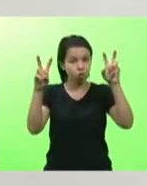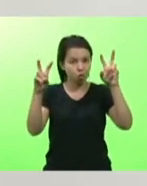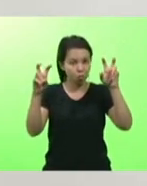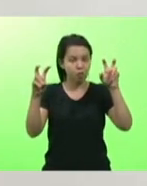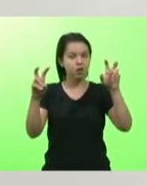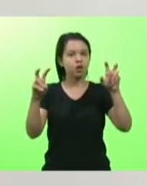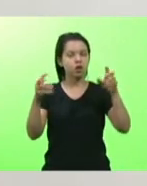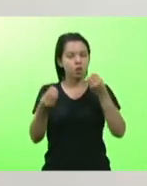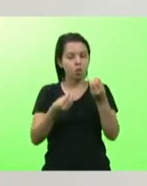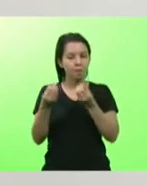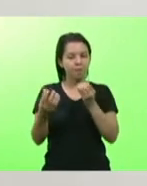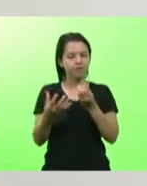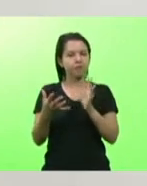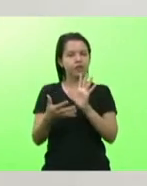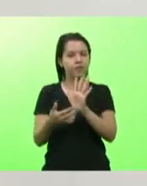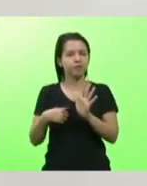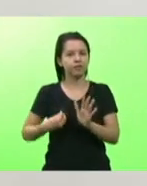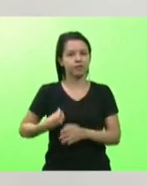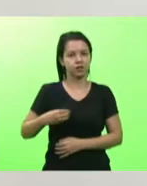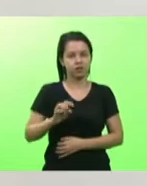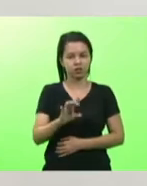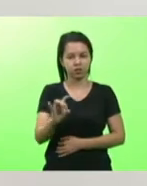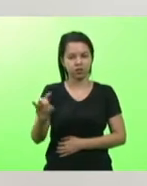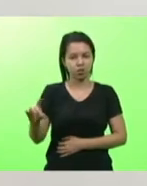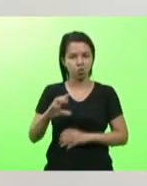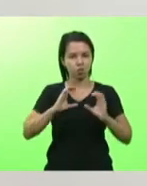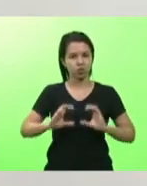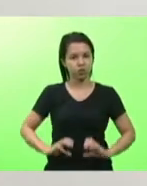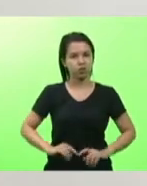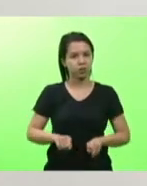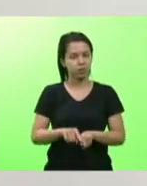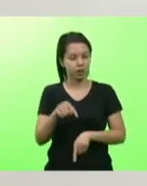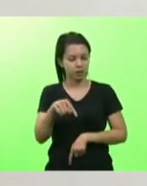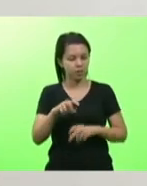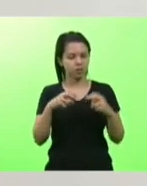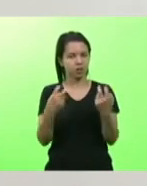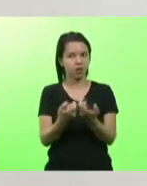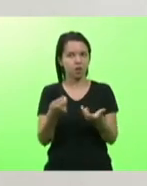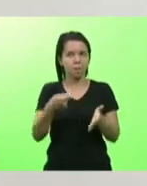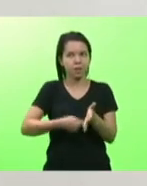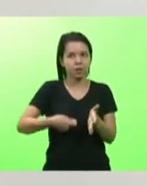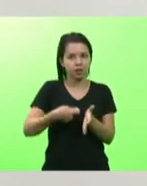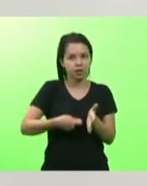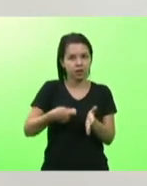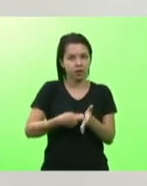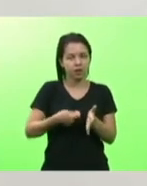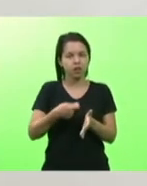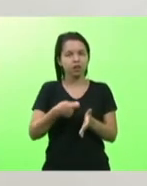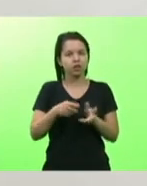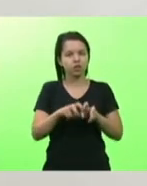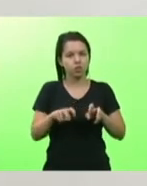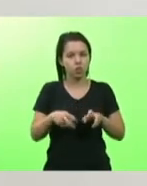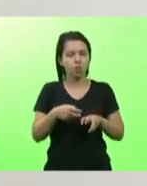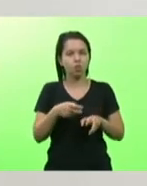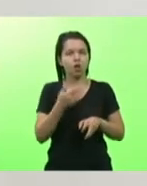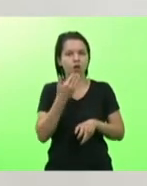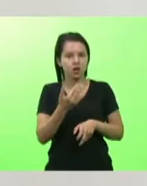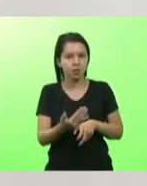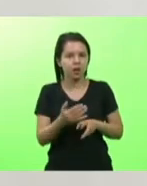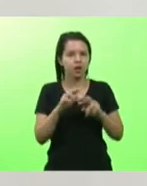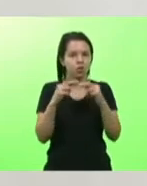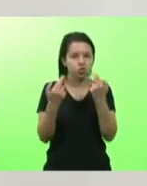nós brigávamos o tempo todo aqui em plenário na tribuna através de requerimentos através de reuniões